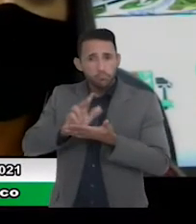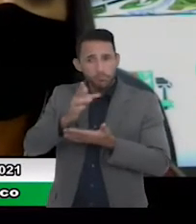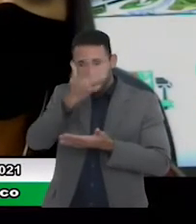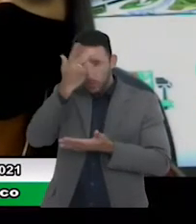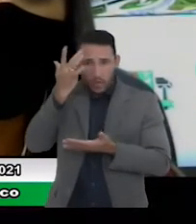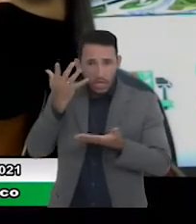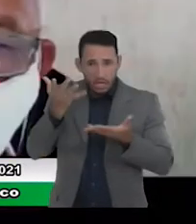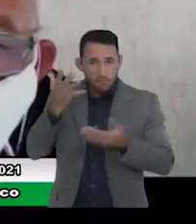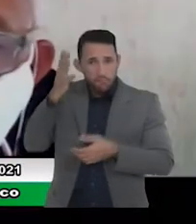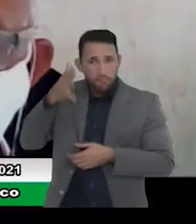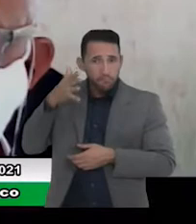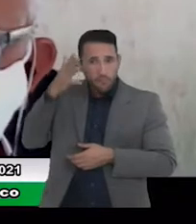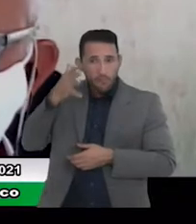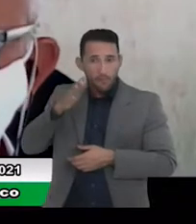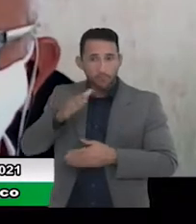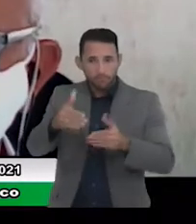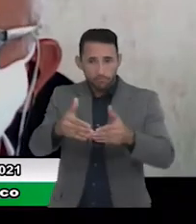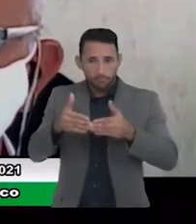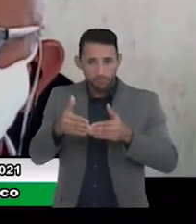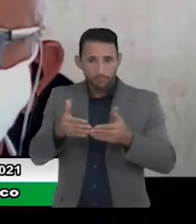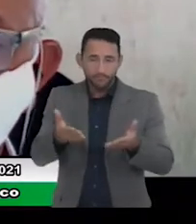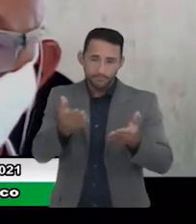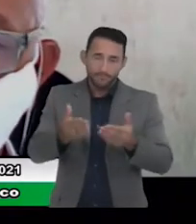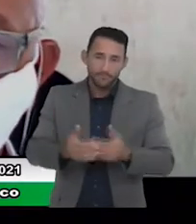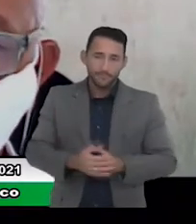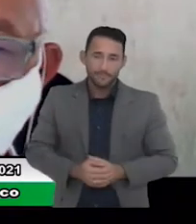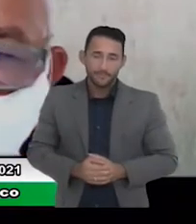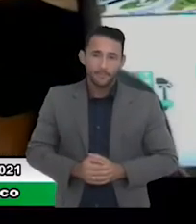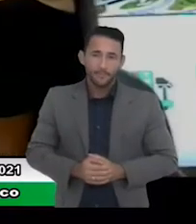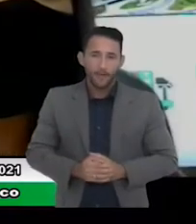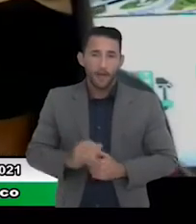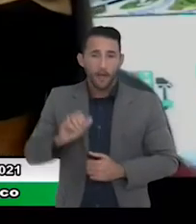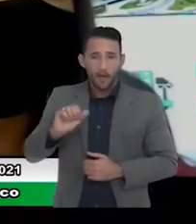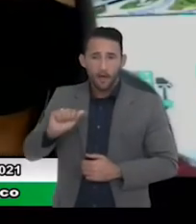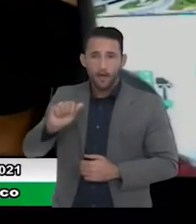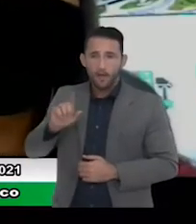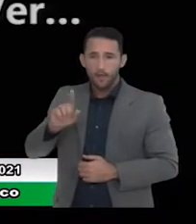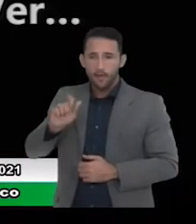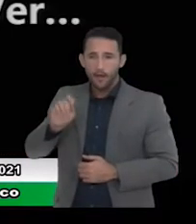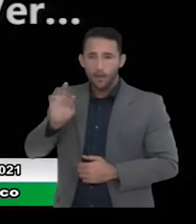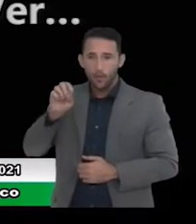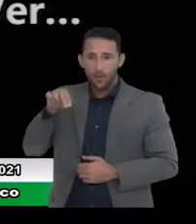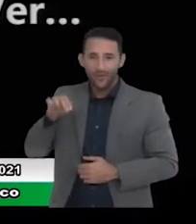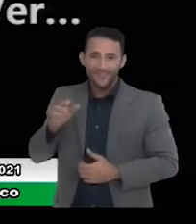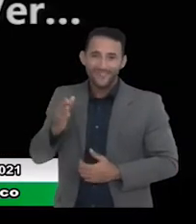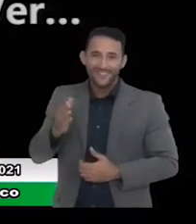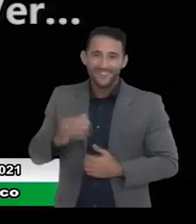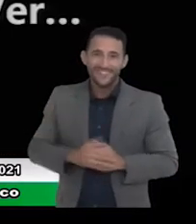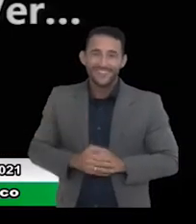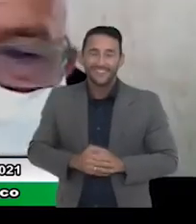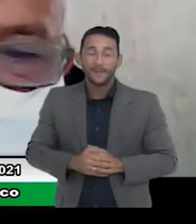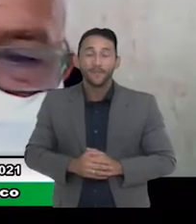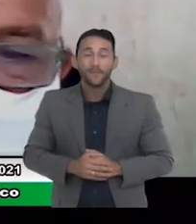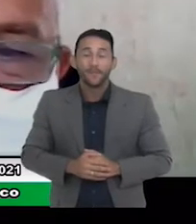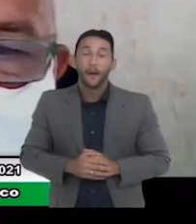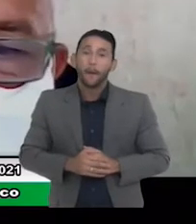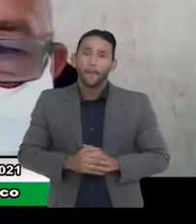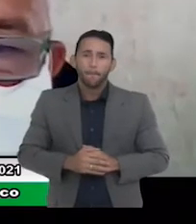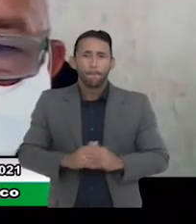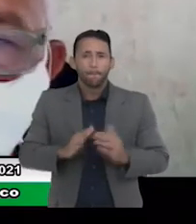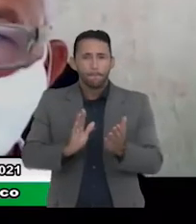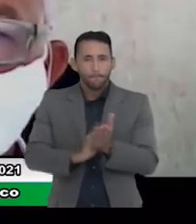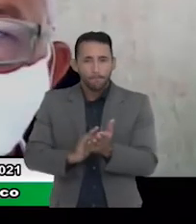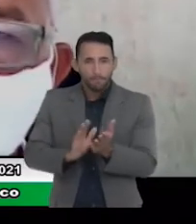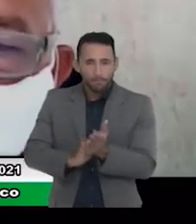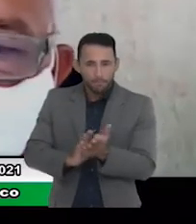questão de ordem presidente Adalto Toton então parabenizar a Karine